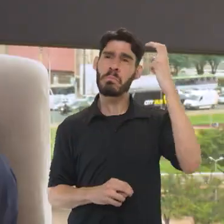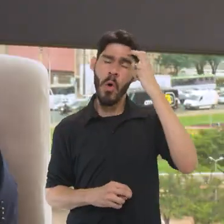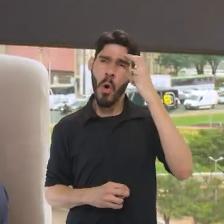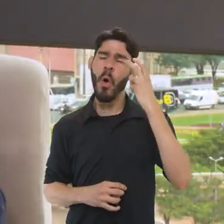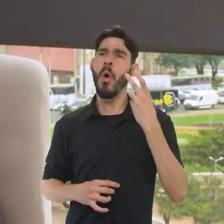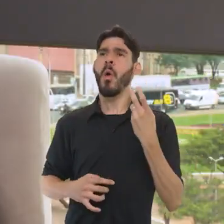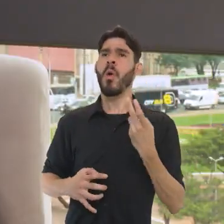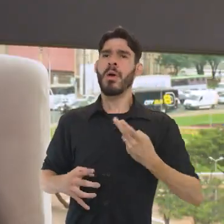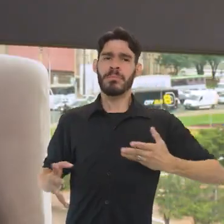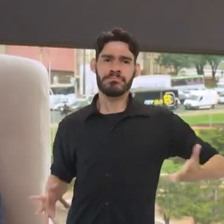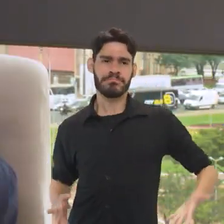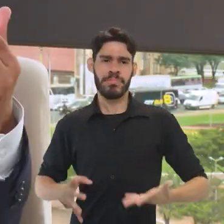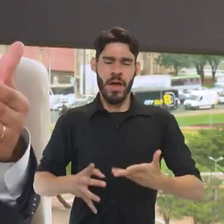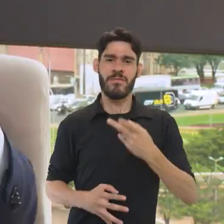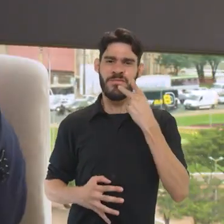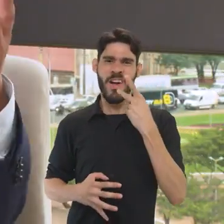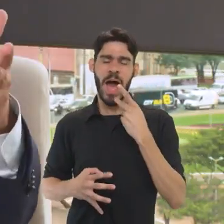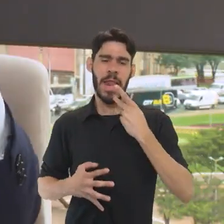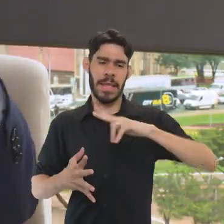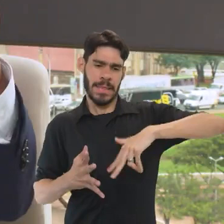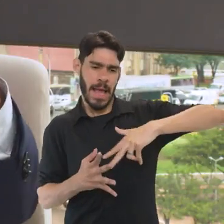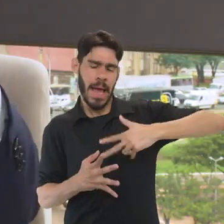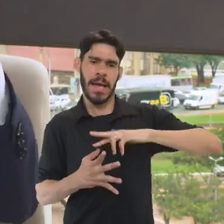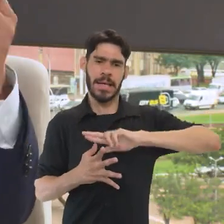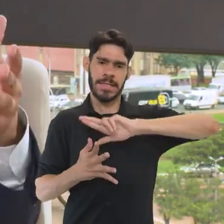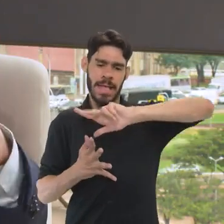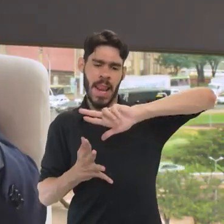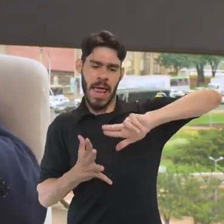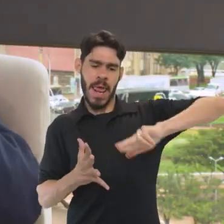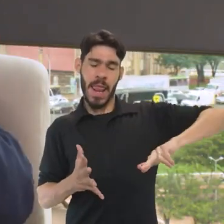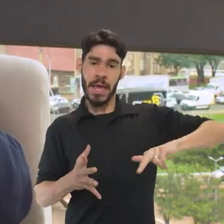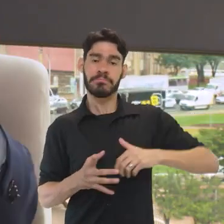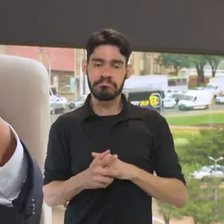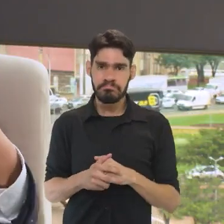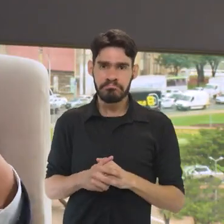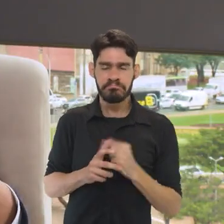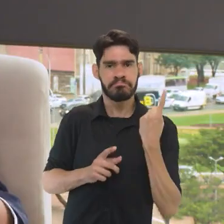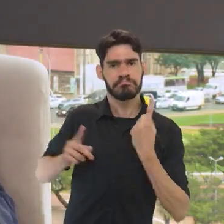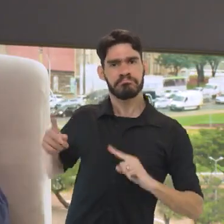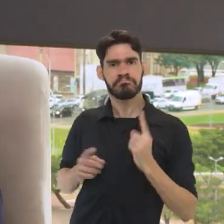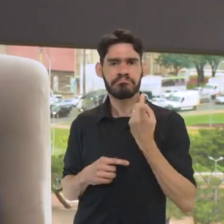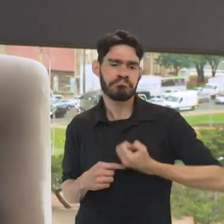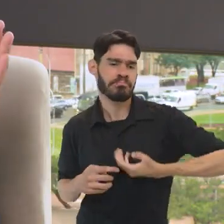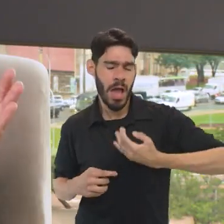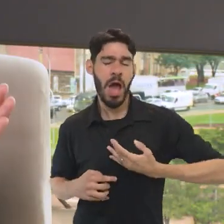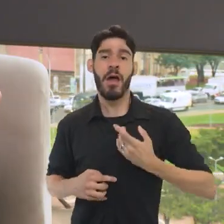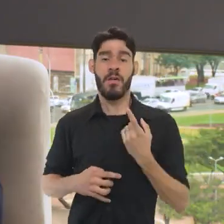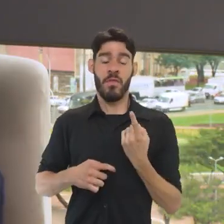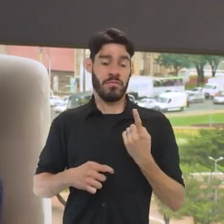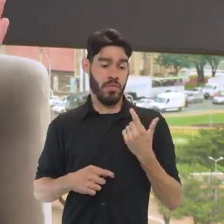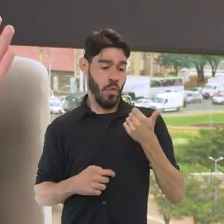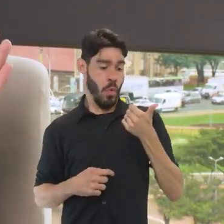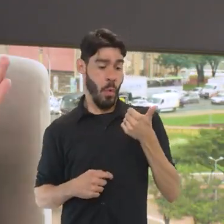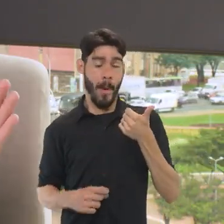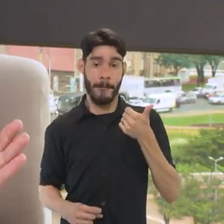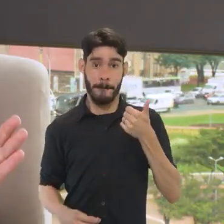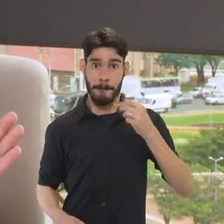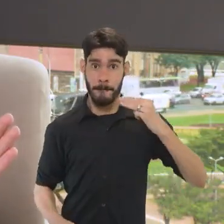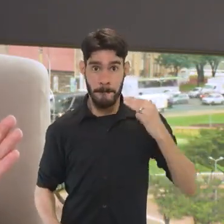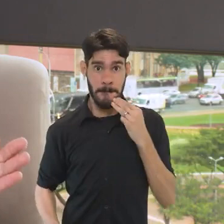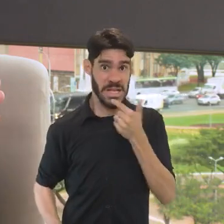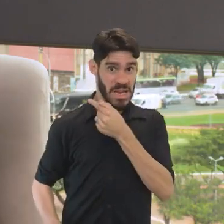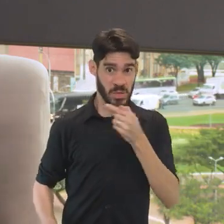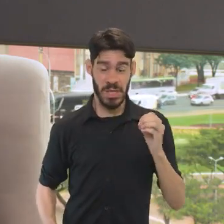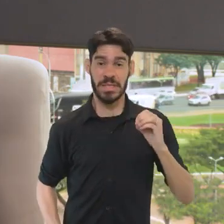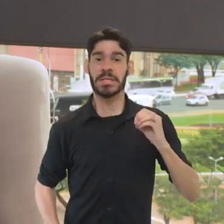salva guarda, fomento, dos detentores, que eu falei, do Carimbó, do Frevo, do Maracatu, dessas expressões, nós saltamos de R 1,7 milhões